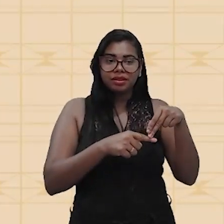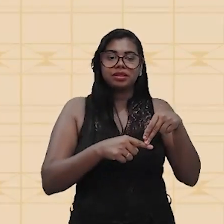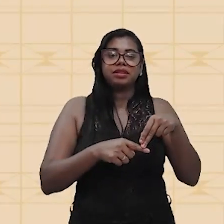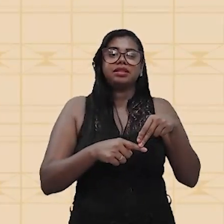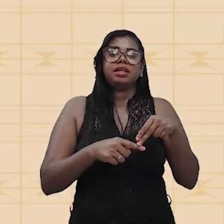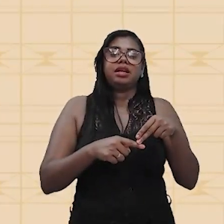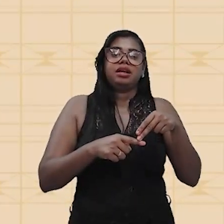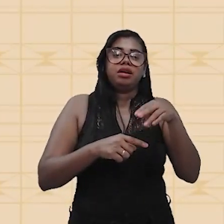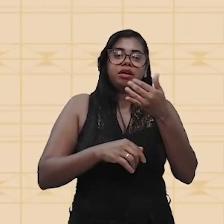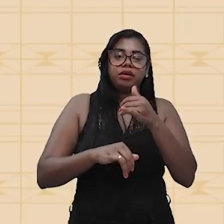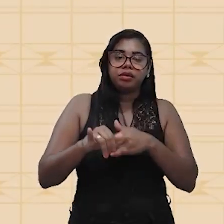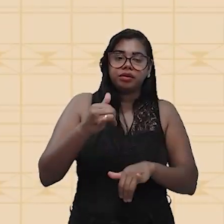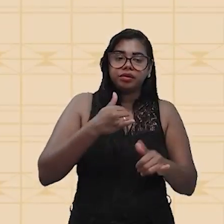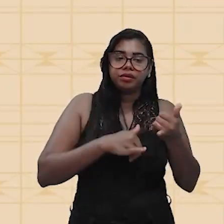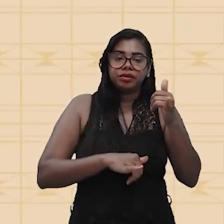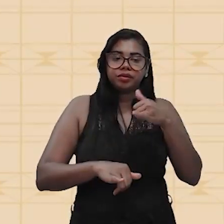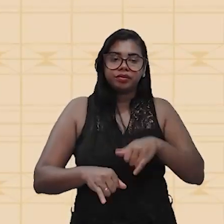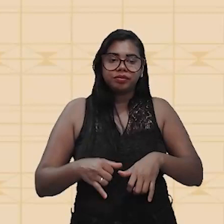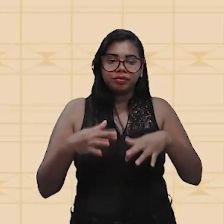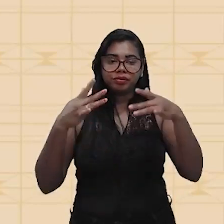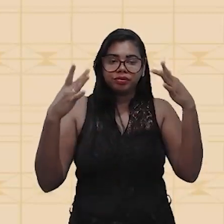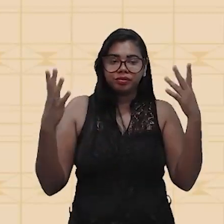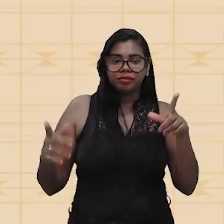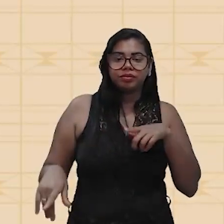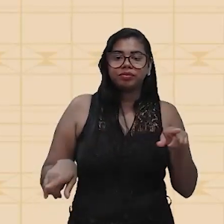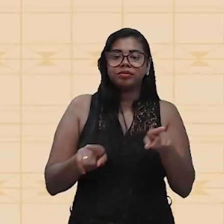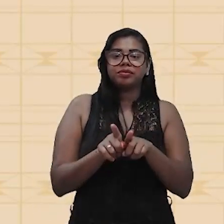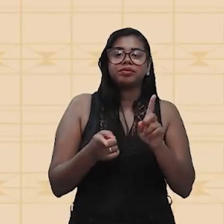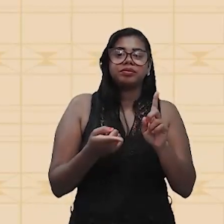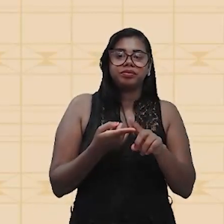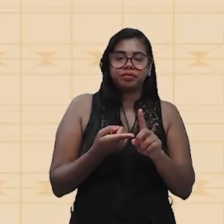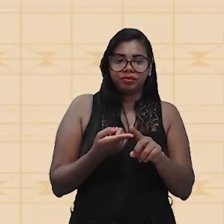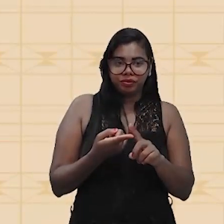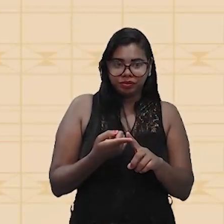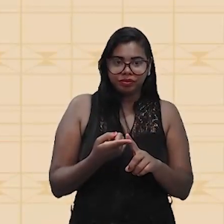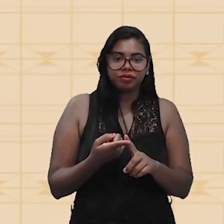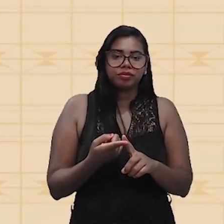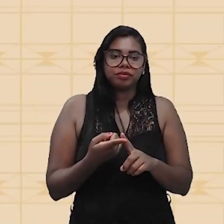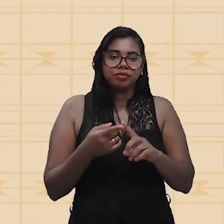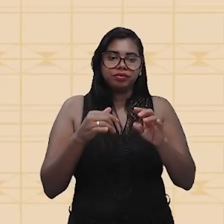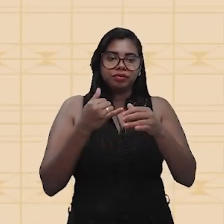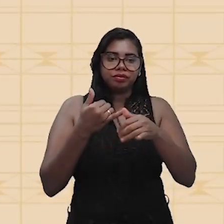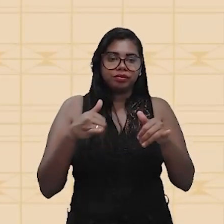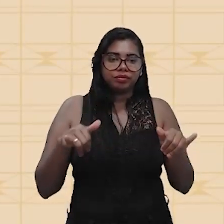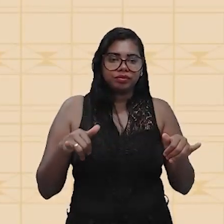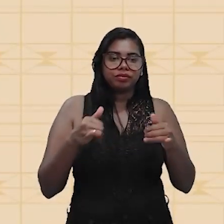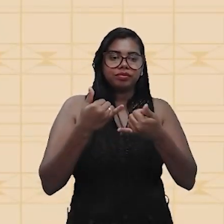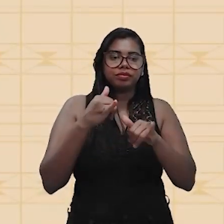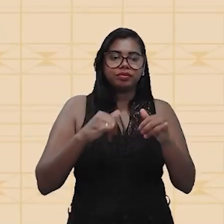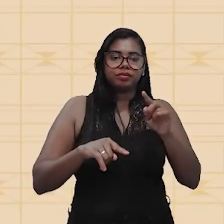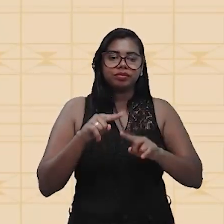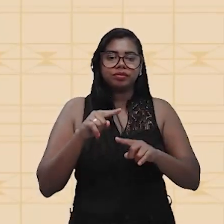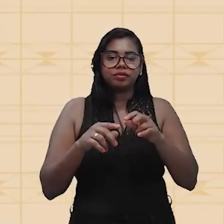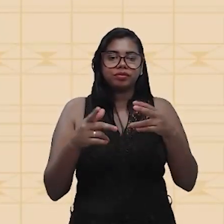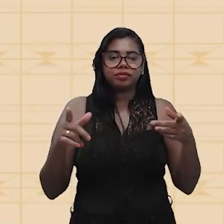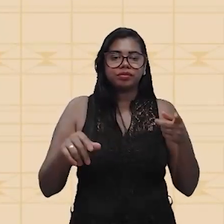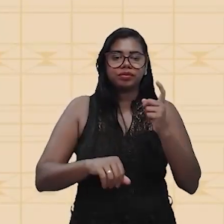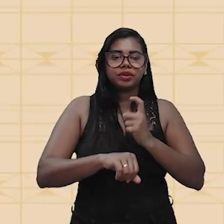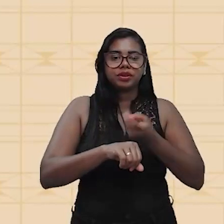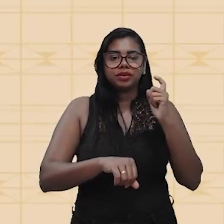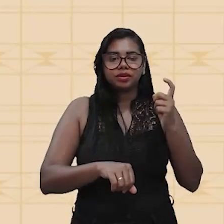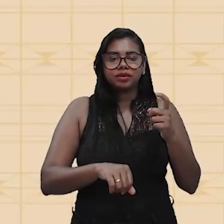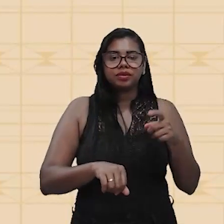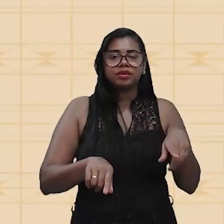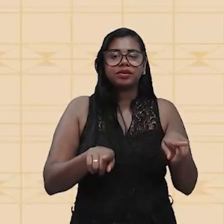luminescência. E temos também a condução elétrica por meio dos materiais sólidos, que é o que nós vamos